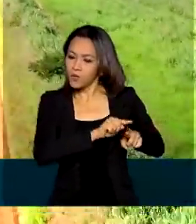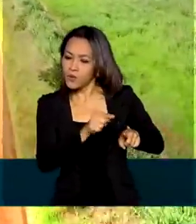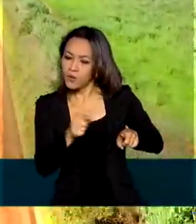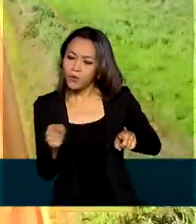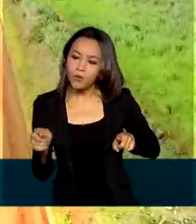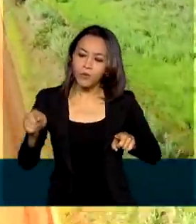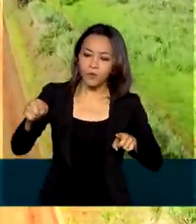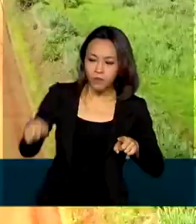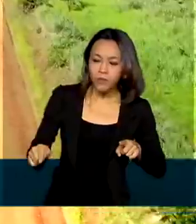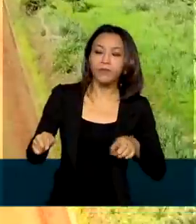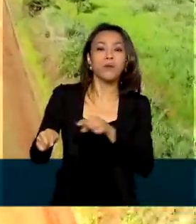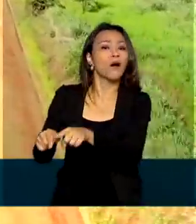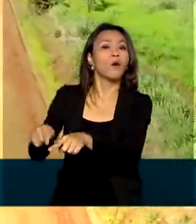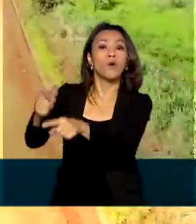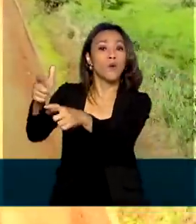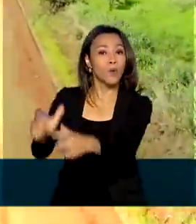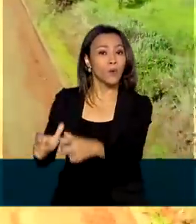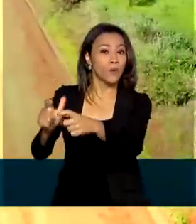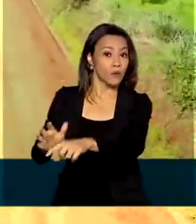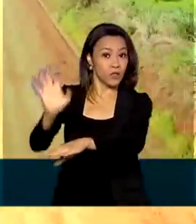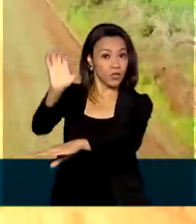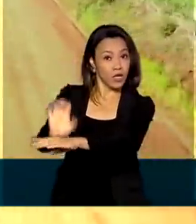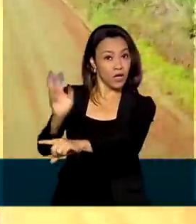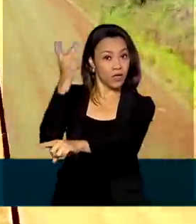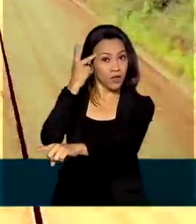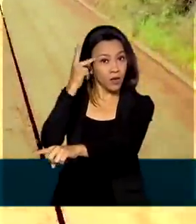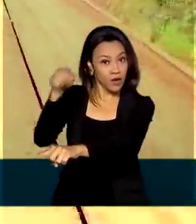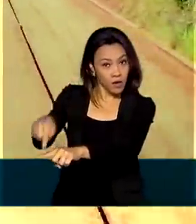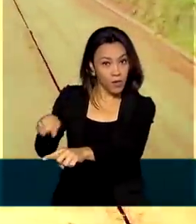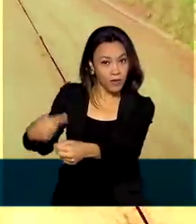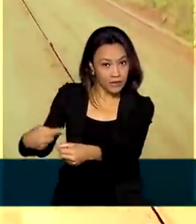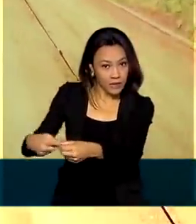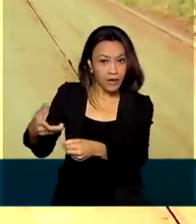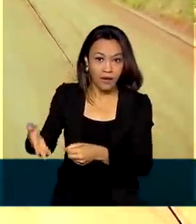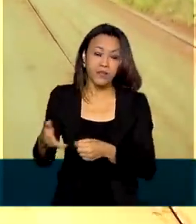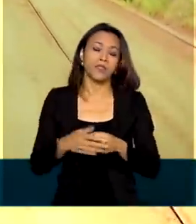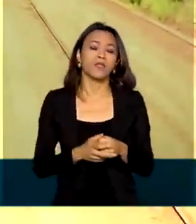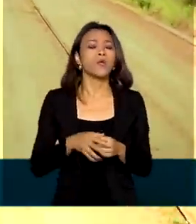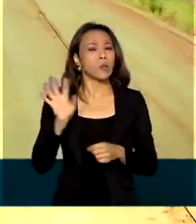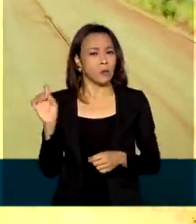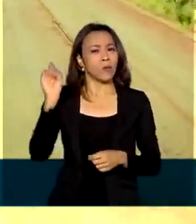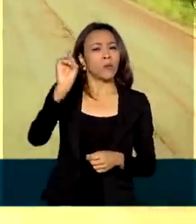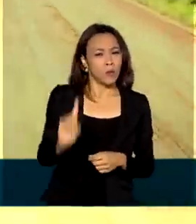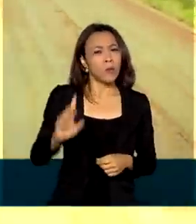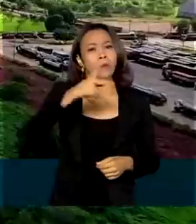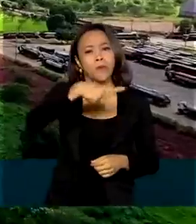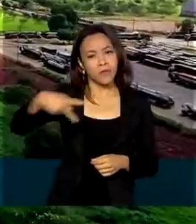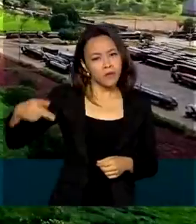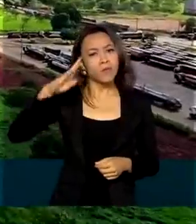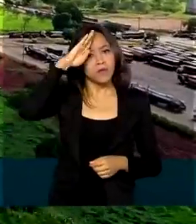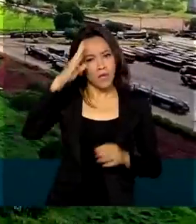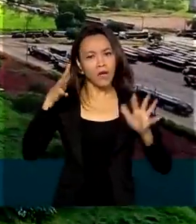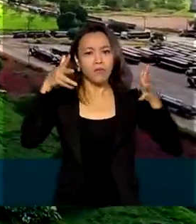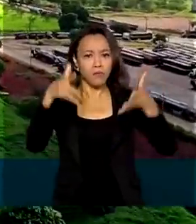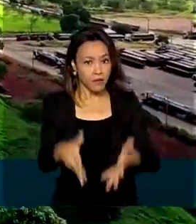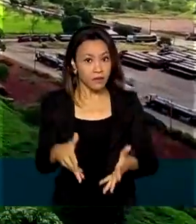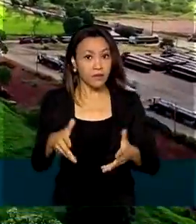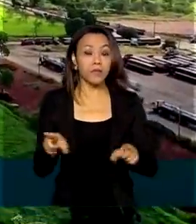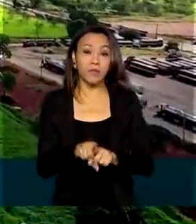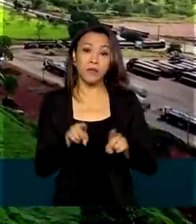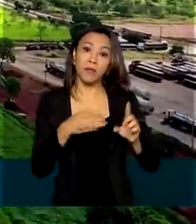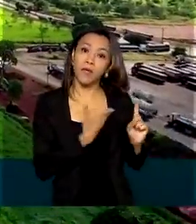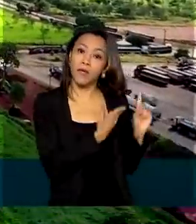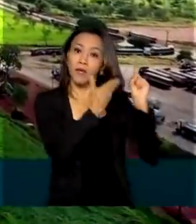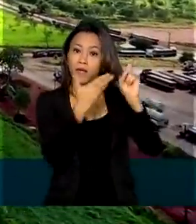Oeste em São Paulo. Olha, o presidente Jair Bolsonaro participa dessa cerimônia junto com o ministro da